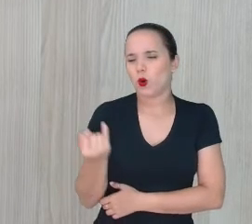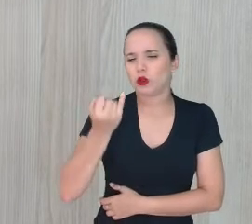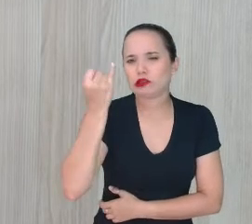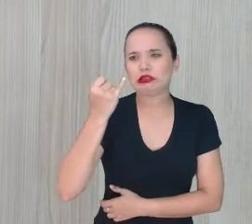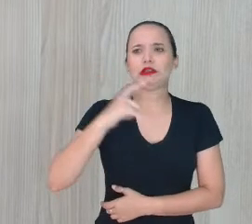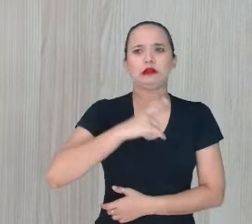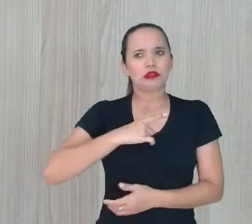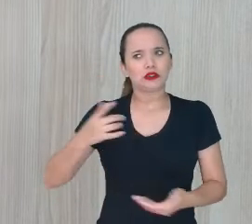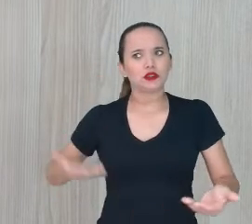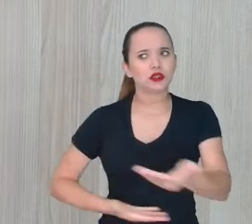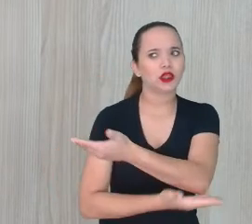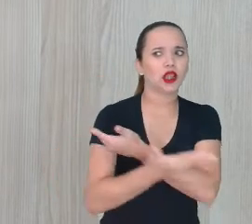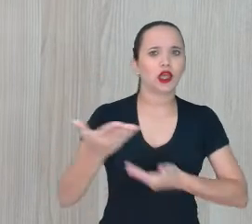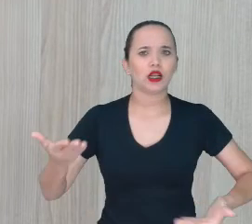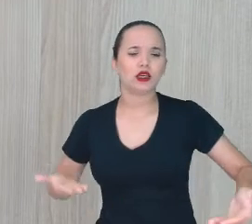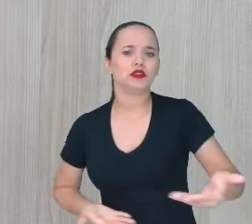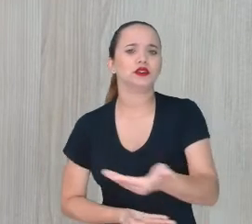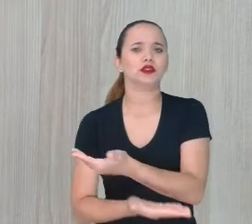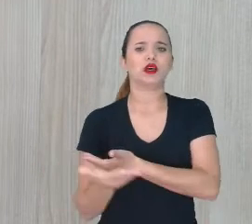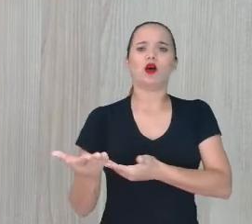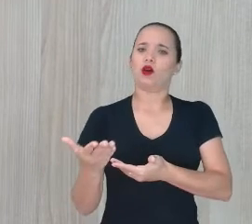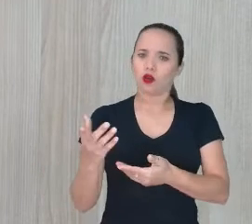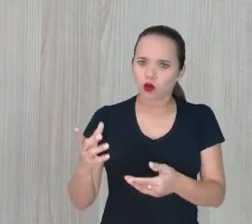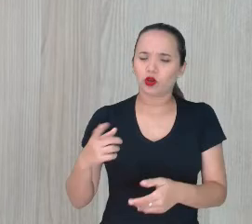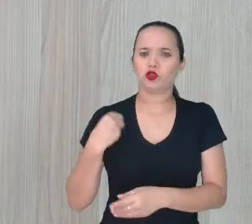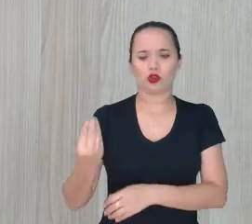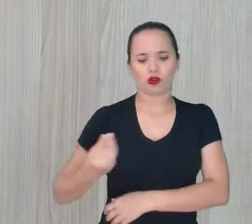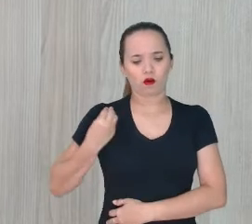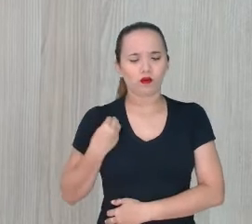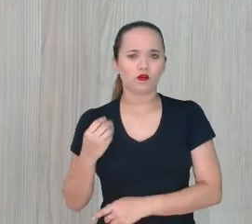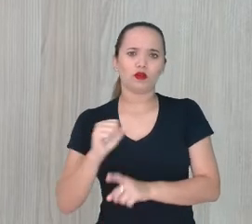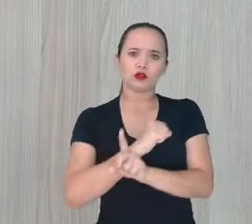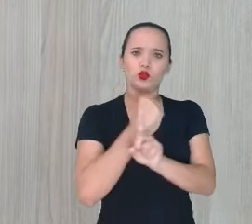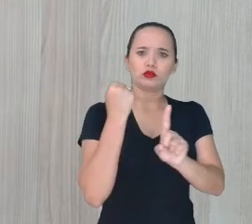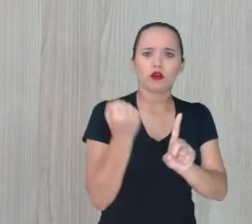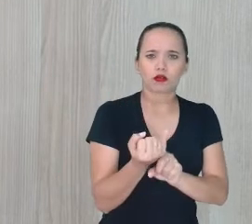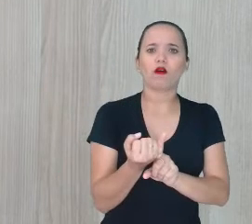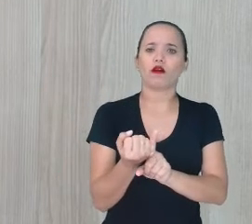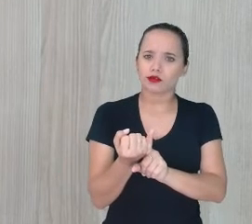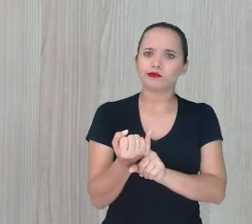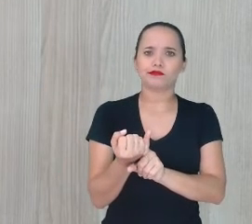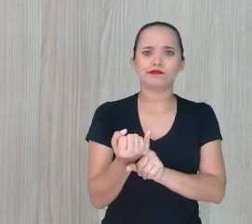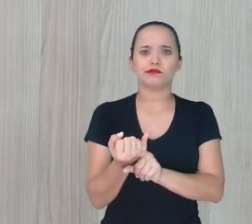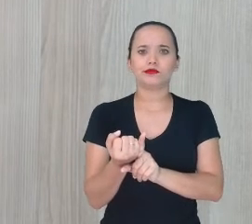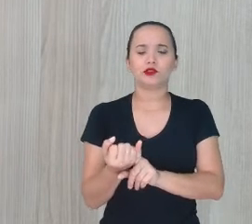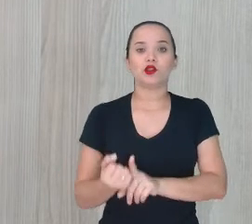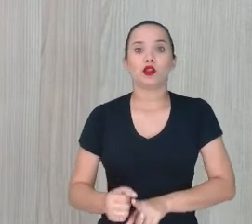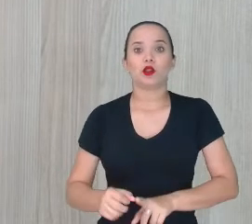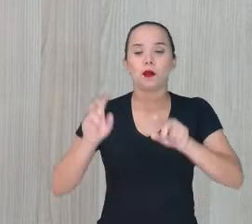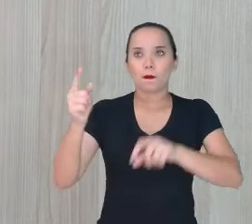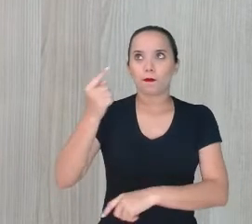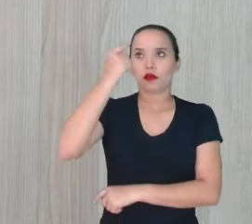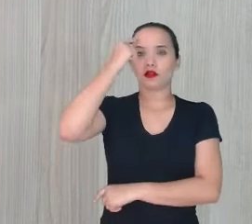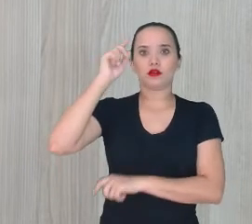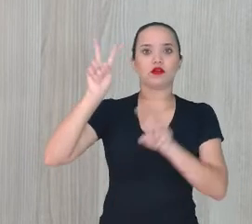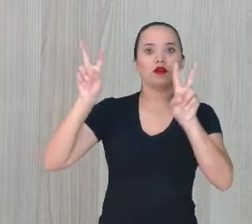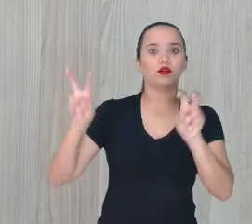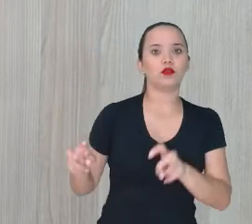nossa interação Social A gente ter um convívio Social Dentro da nossa sociedade Com esse valor